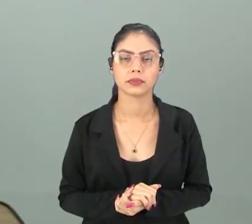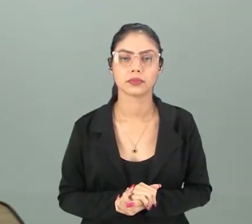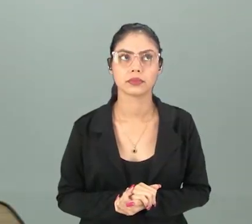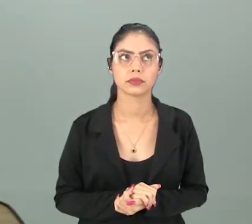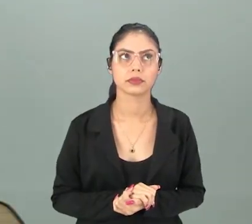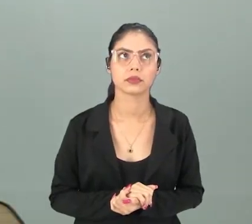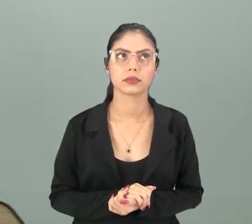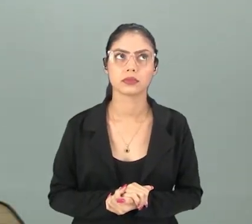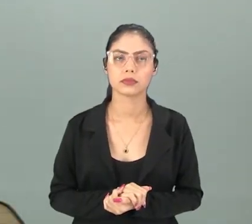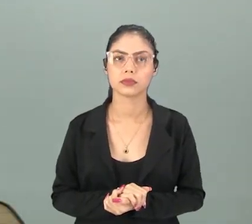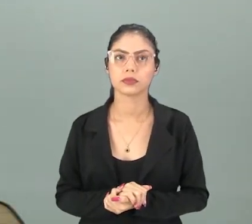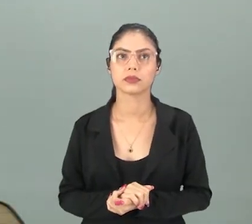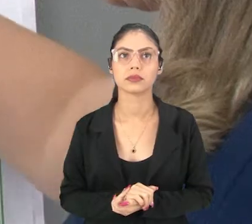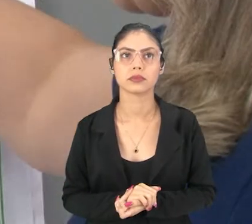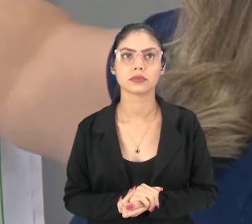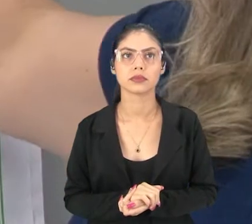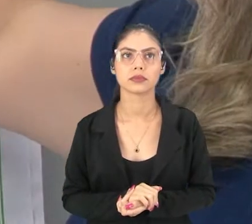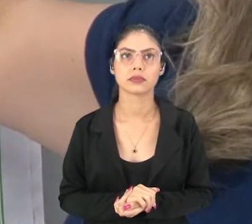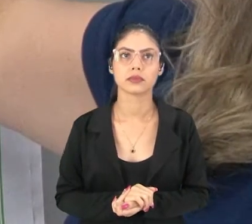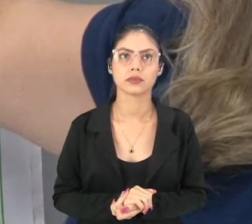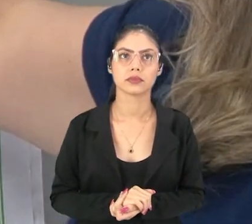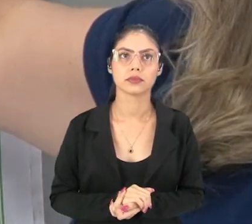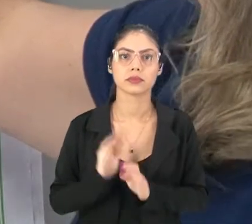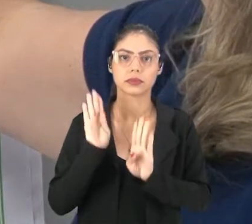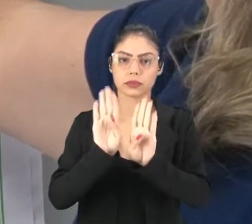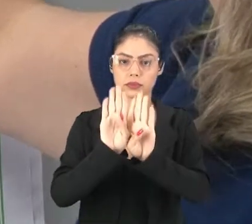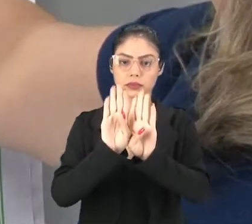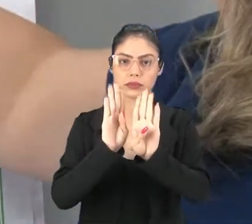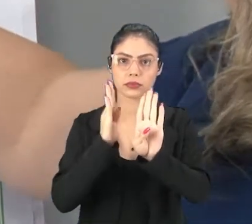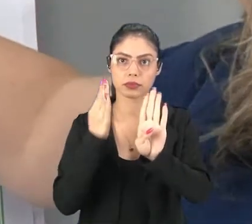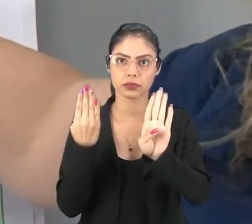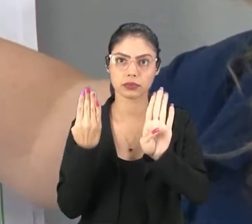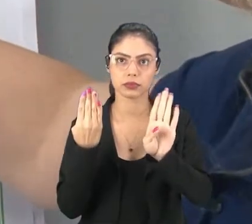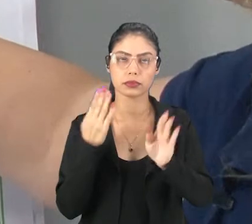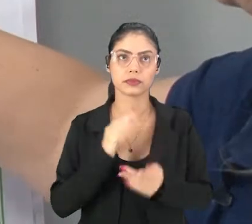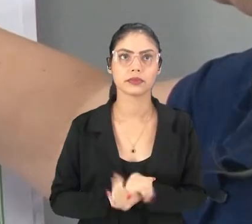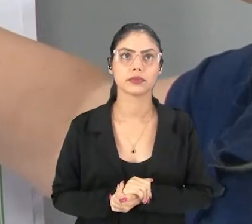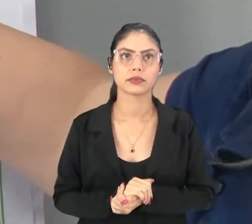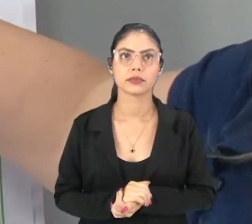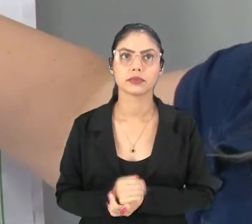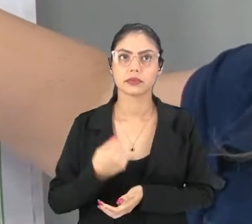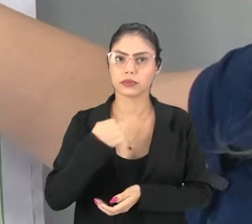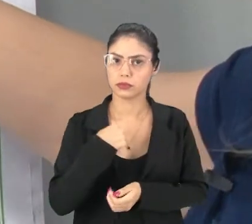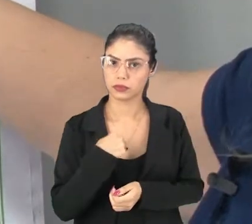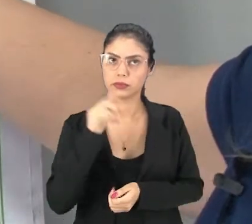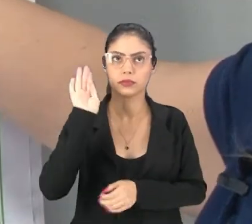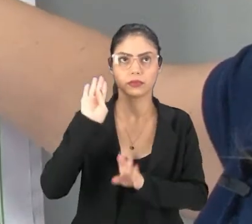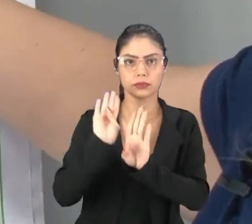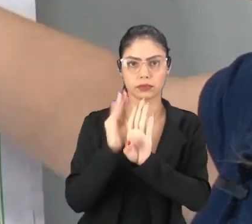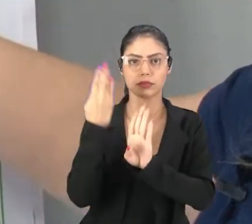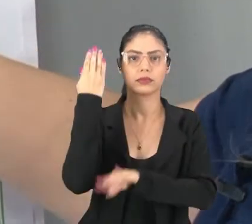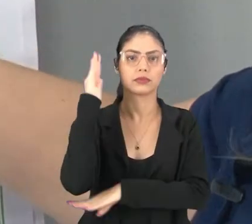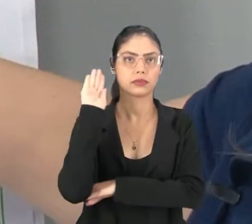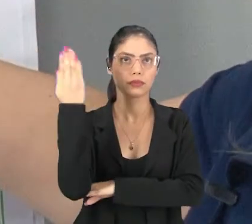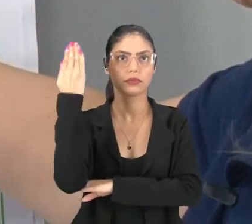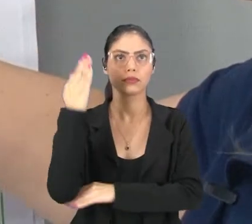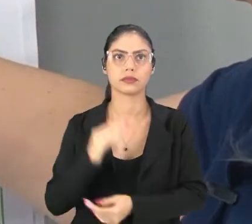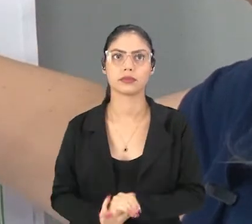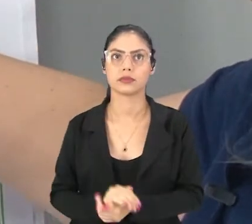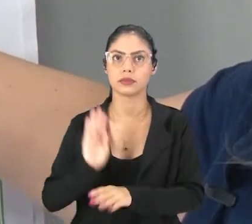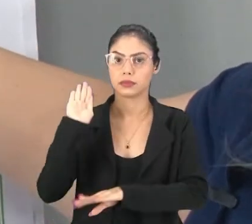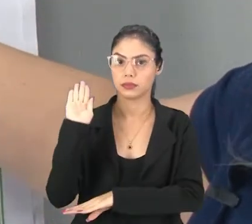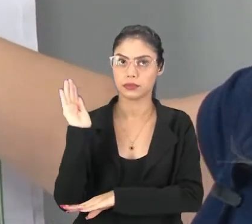A porta Sou feita de madeira